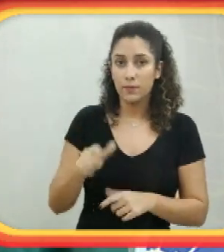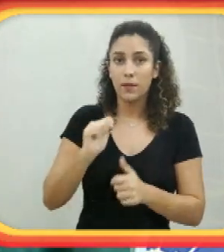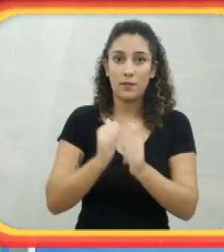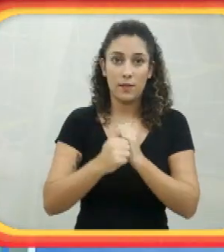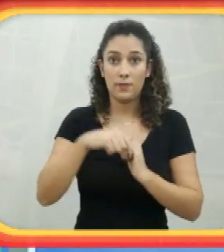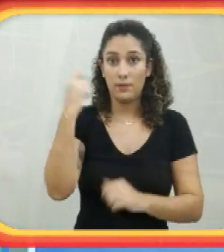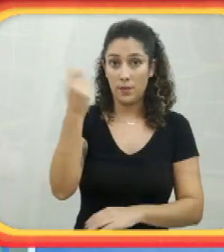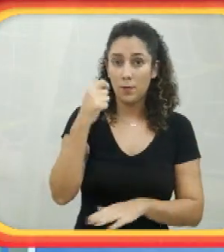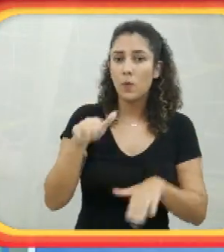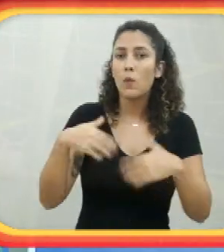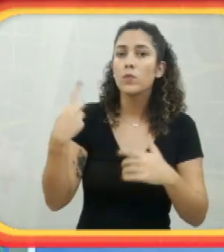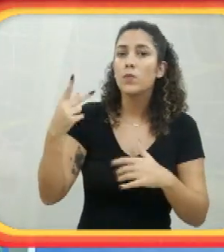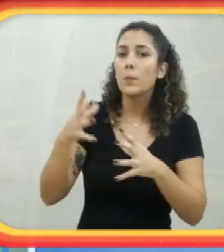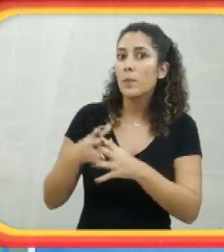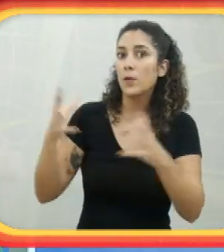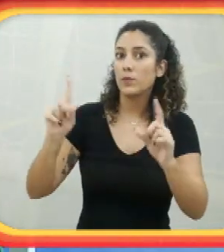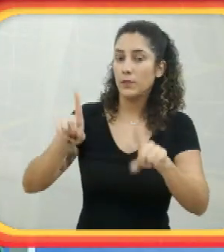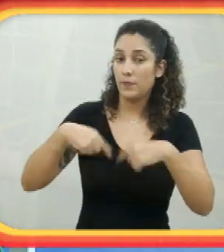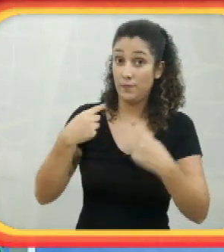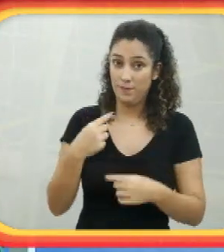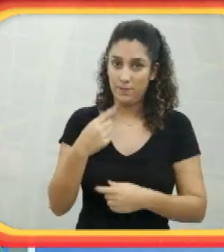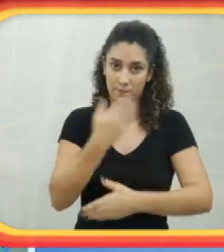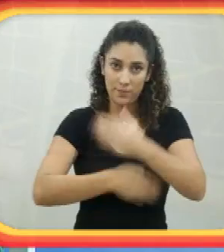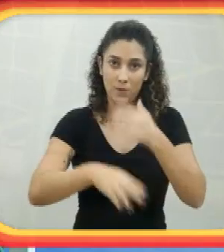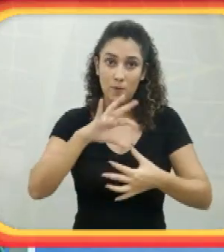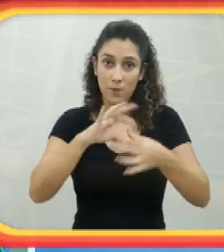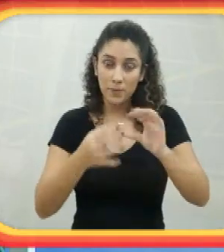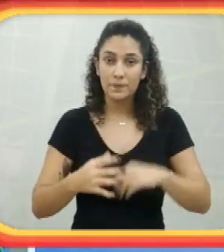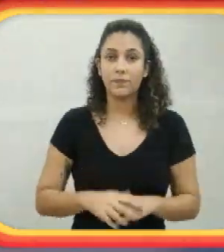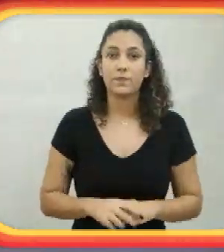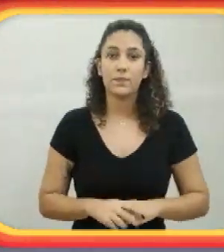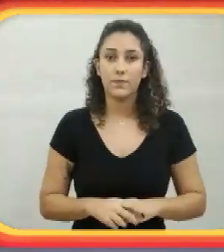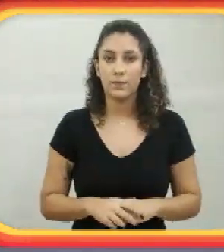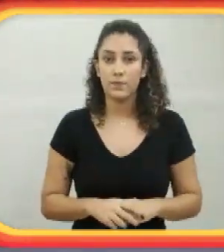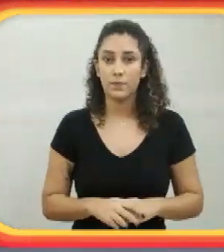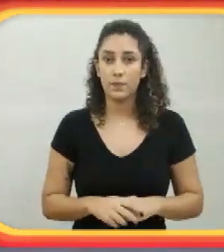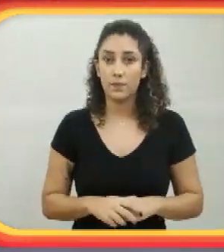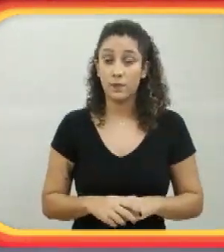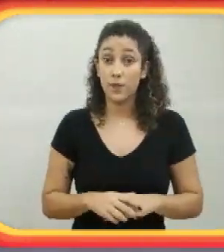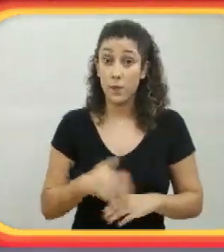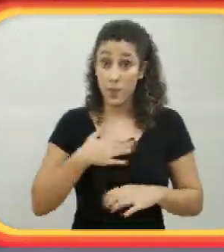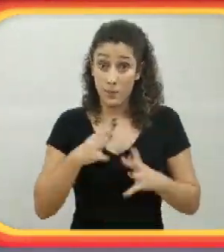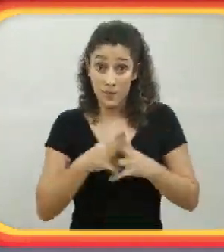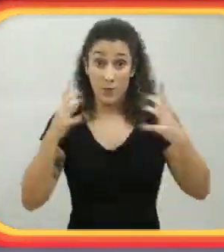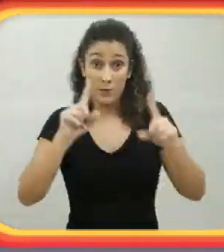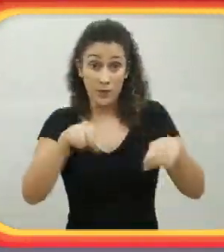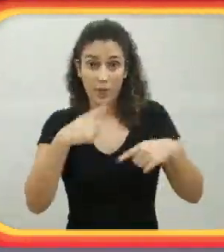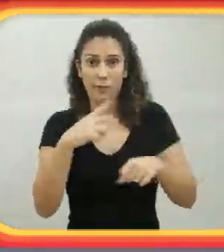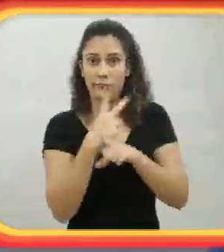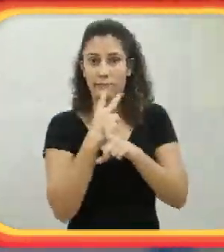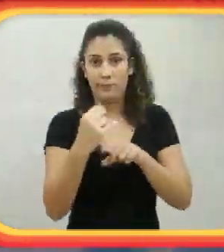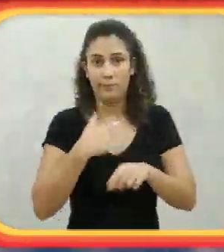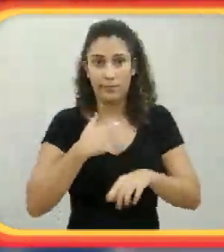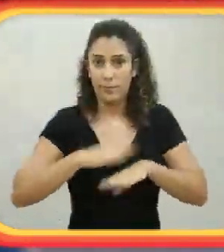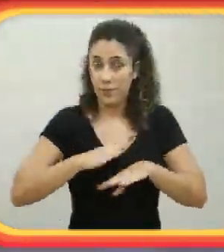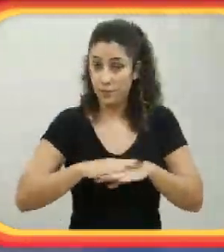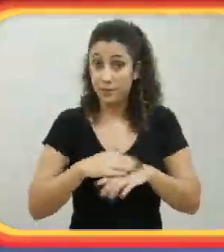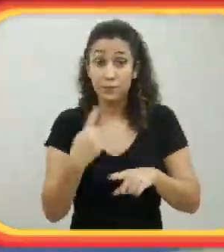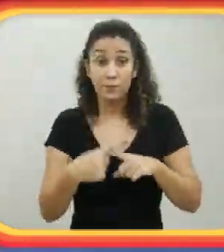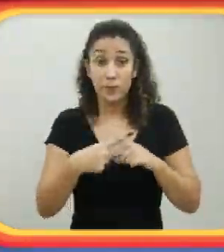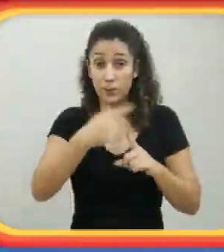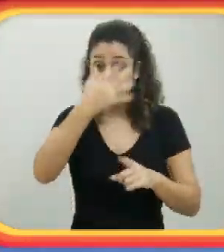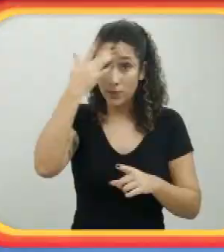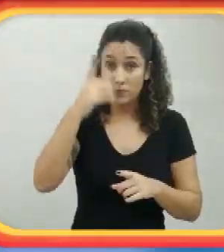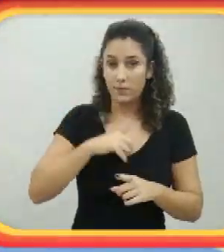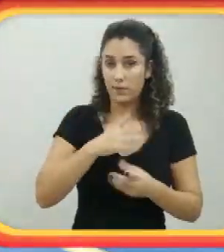seleção. Qual é o seu maior desafio como atleta paralímpica? O meu maior desafio é vencer eu mesma, porque a gente,